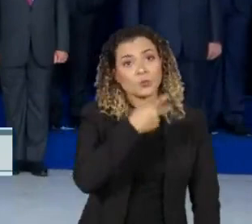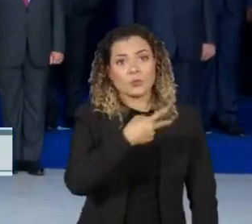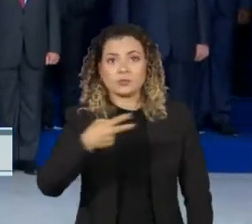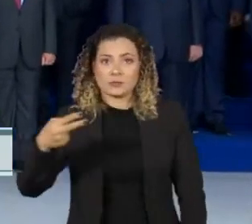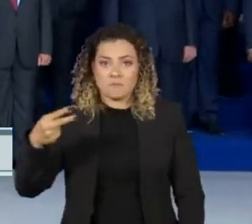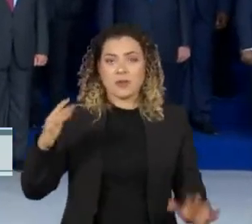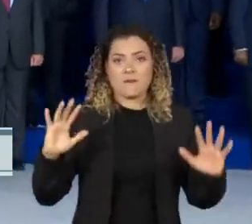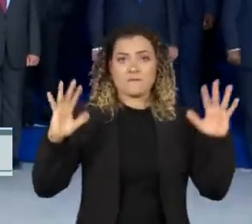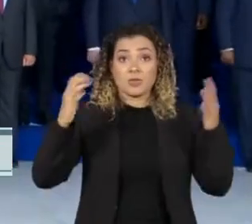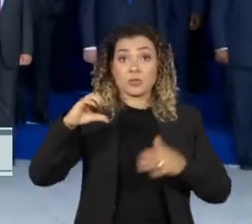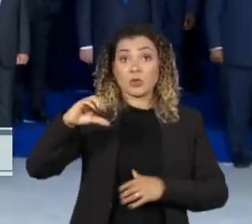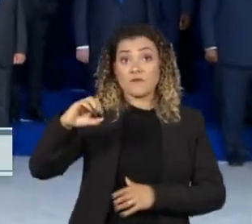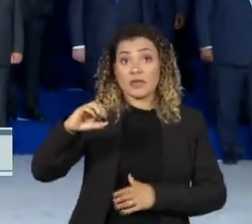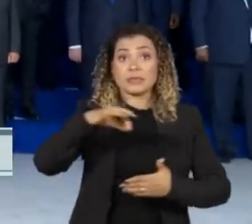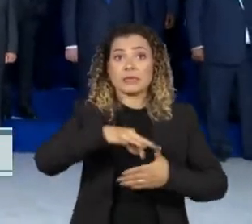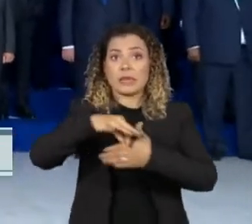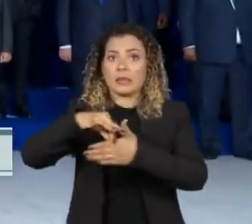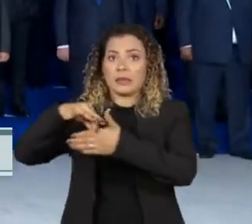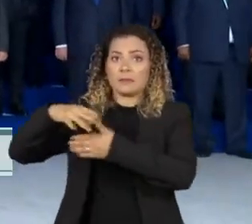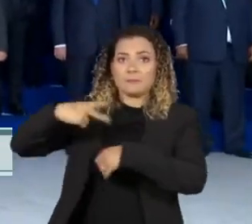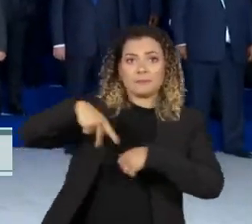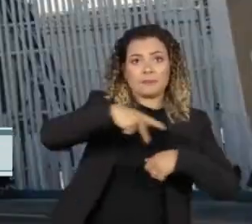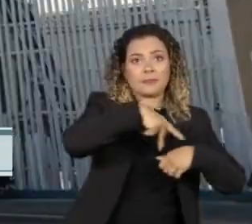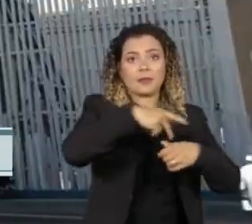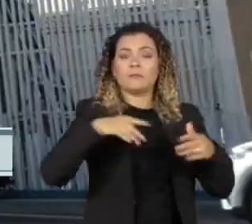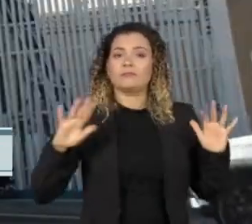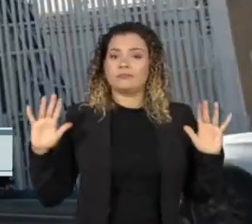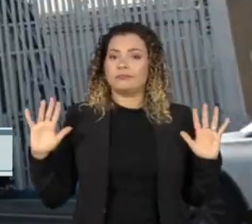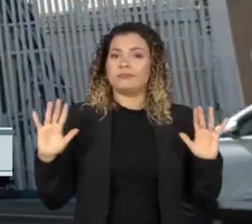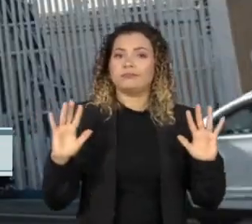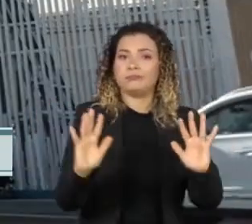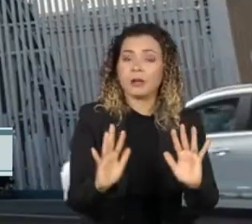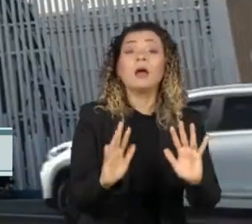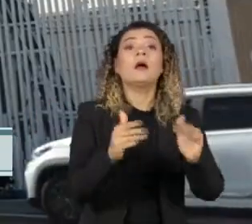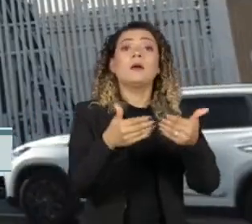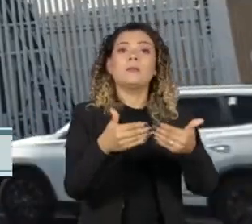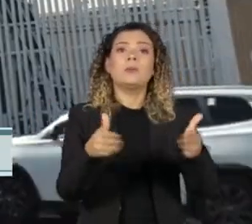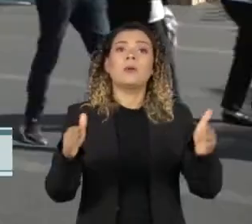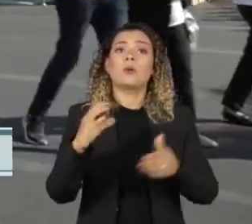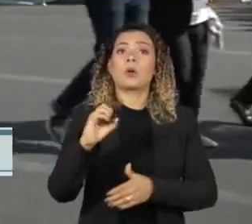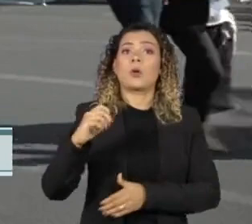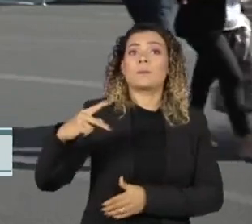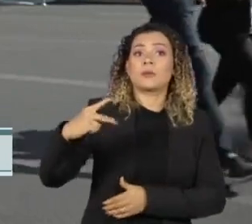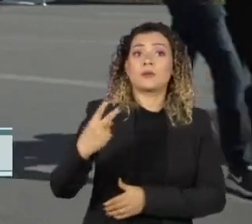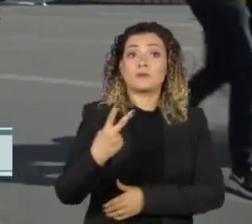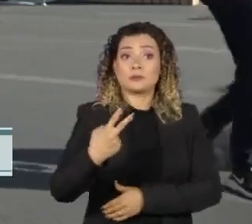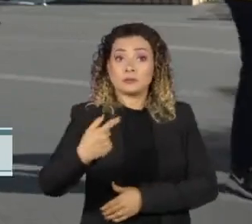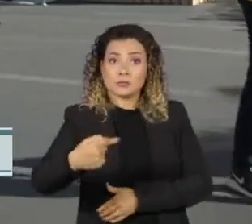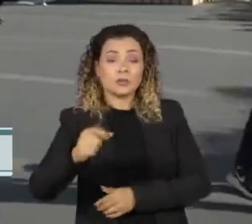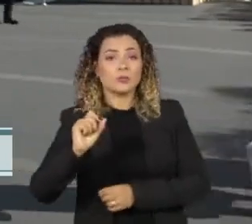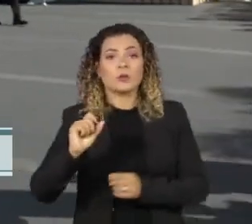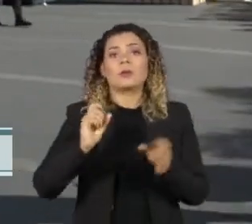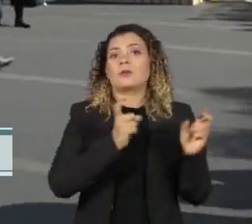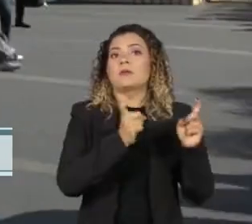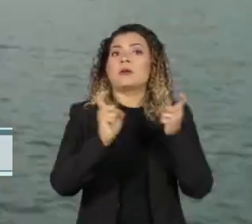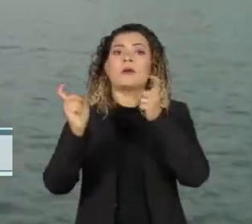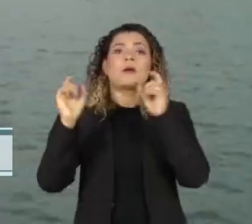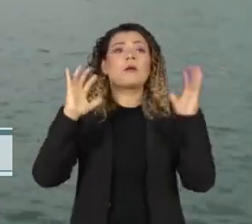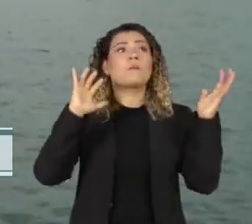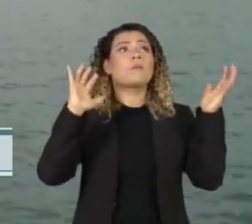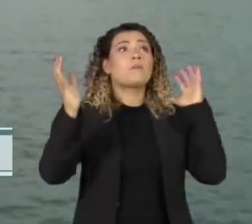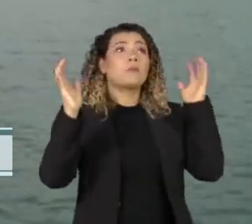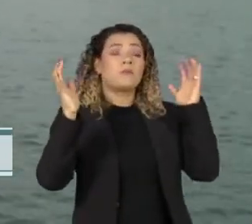90 chefes de Estado confirmaram presença no evento. Na abertura da COP, a Organização Meteorológica Mundial